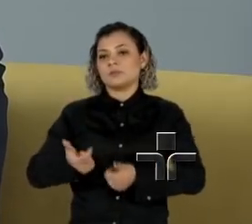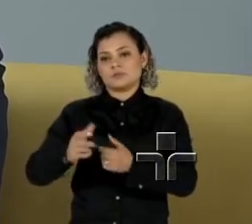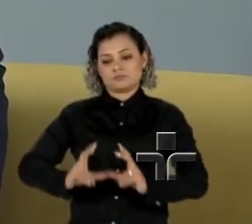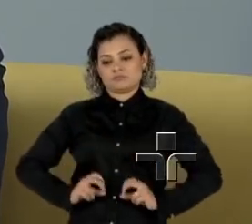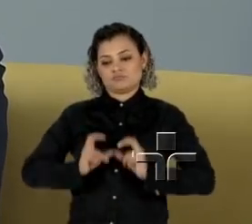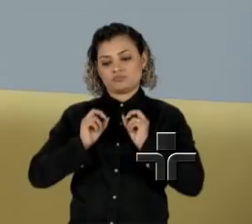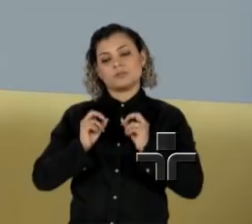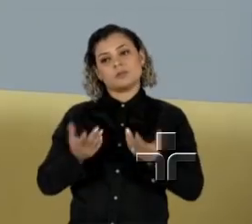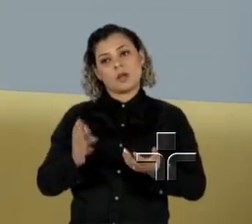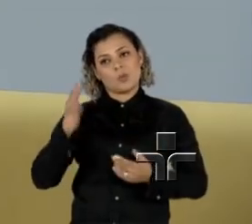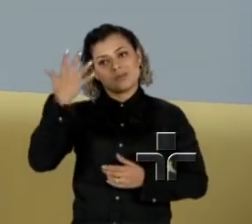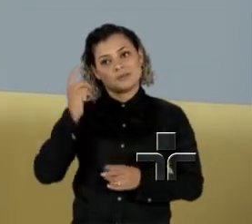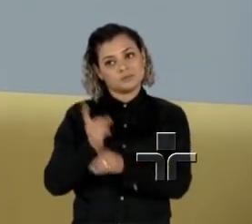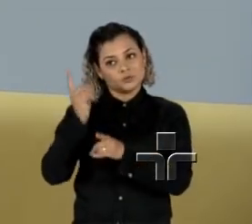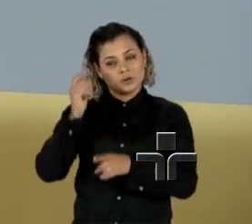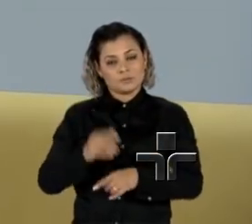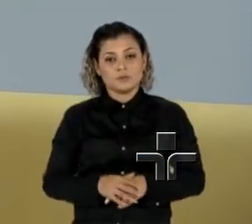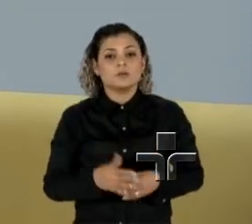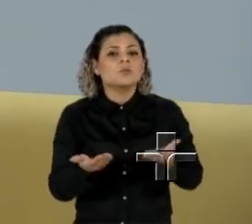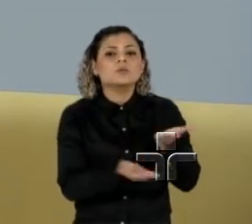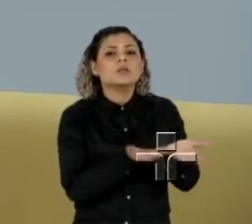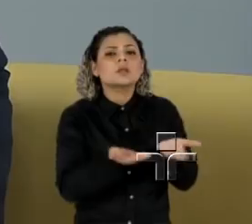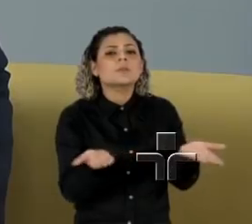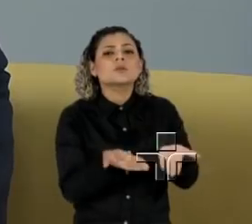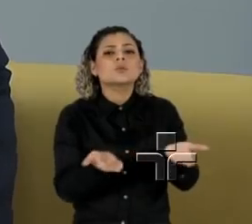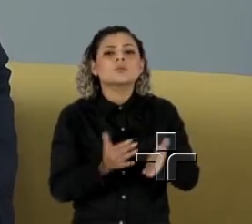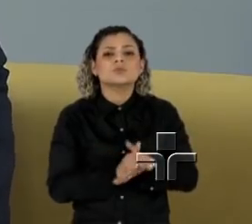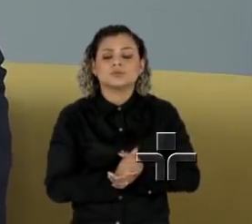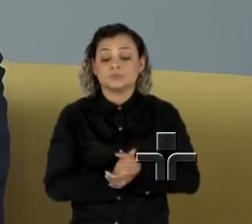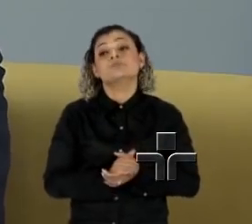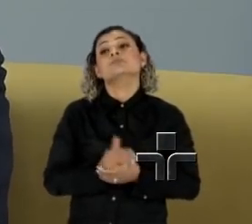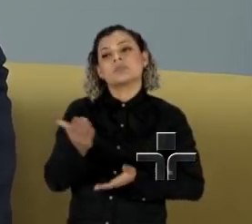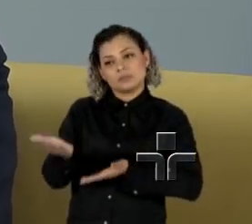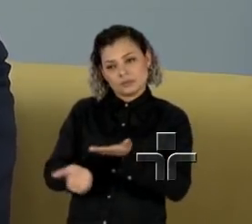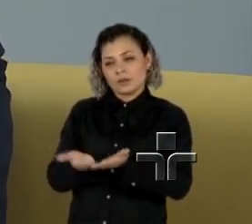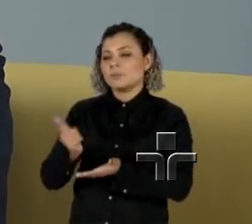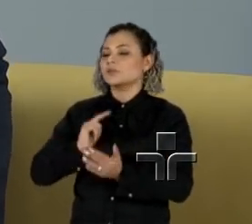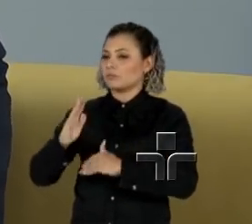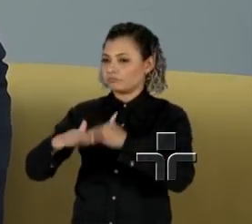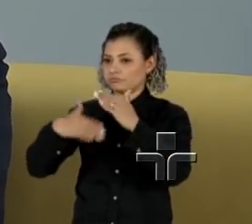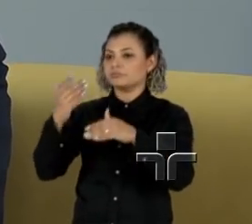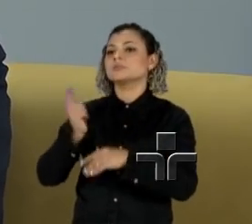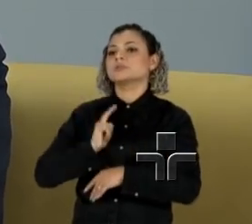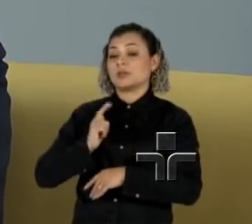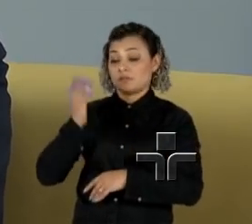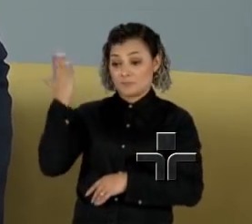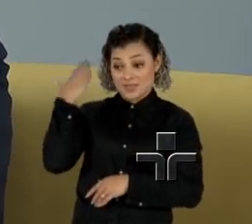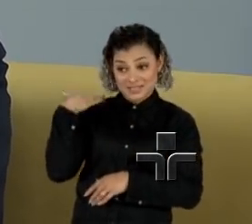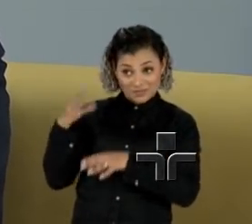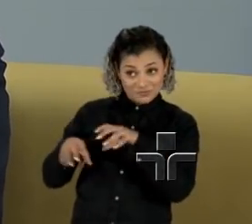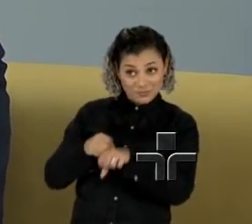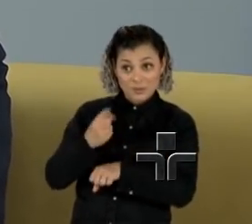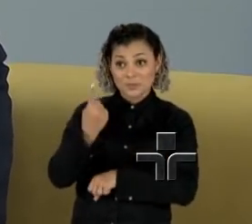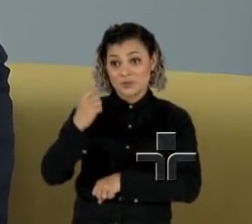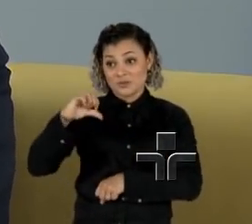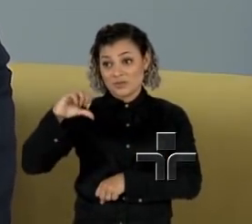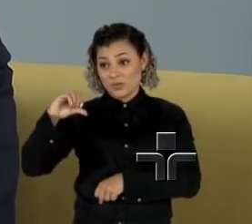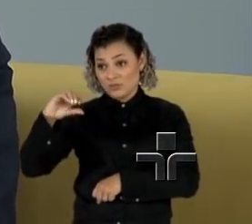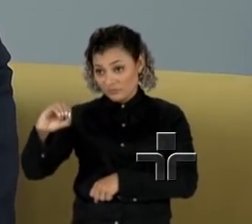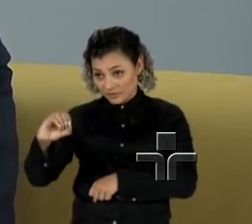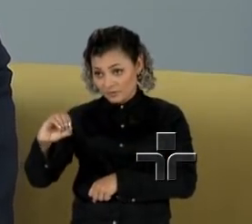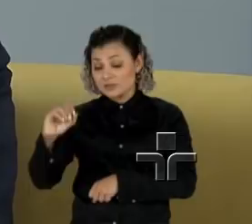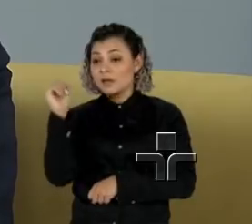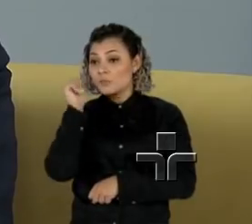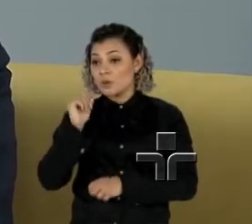diagnóstico. Em relação ao tratamento que é feito hoje? O tratamento avançou muito, Joyce. Quando eu me formei, na década de 90, a